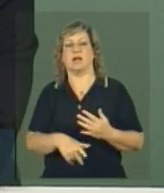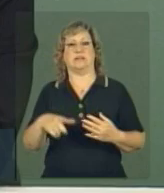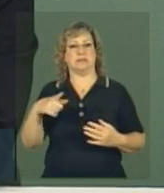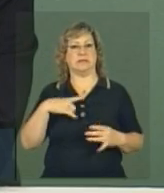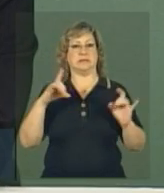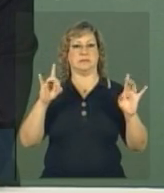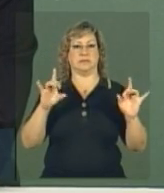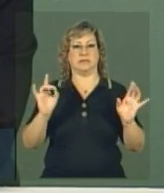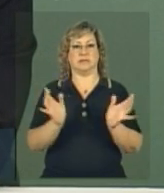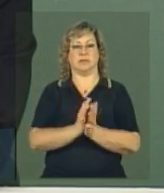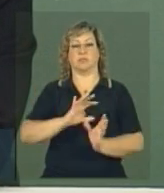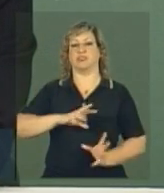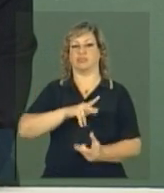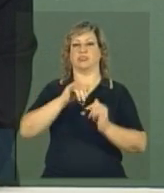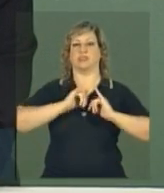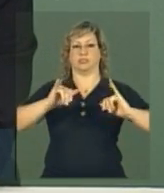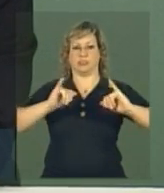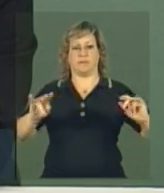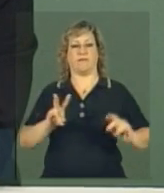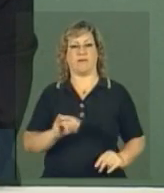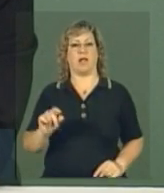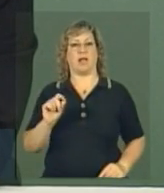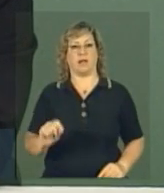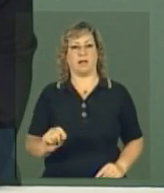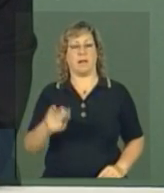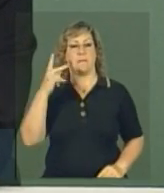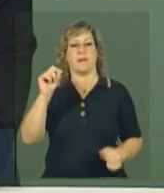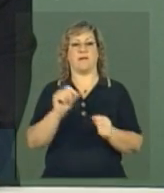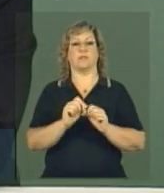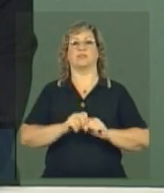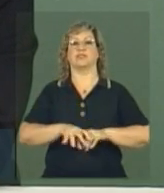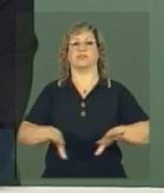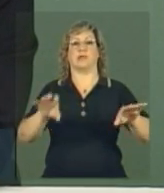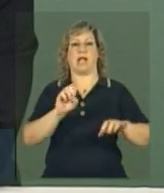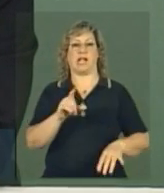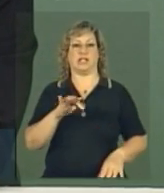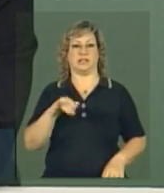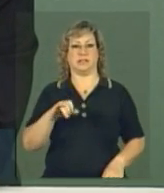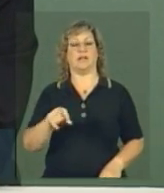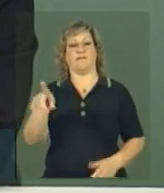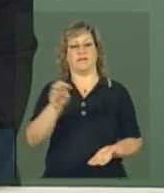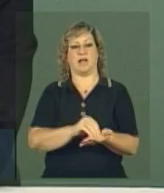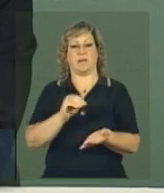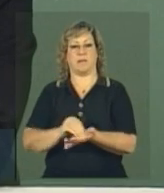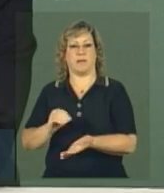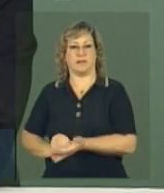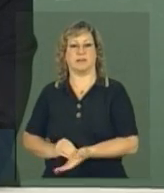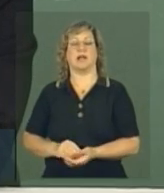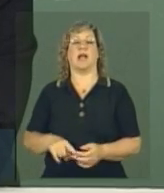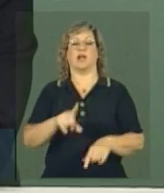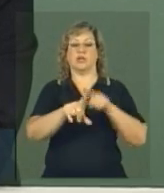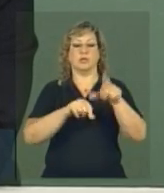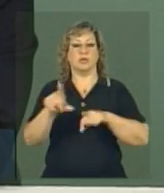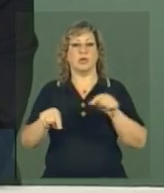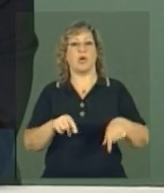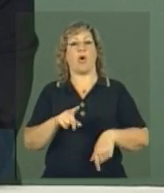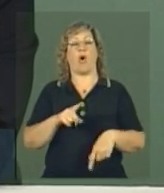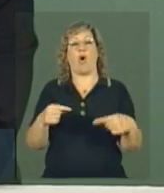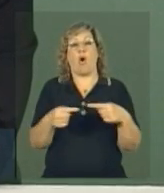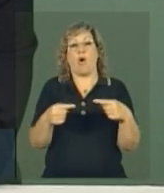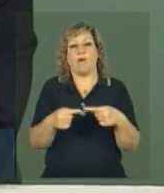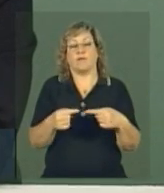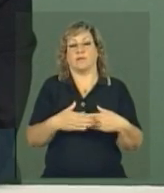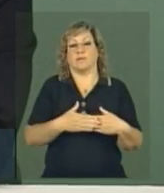especializadas mundiais, para divulgar os editais. Eles vão se inscrevendo e vão sendo selecionados à medida